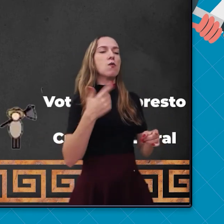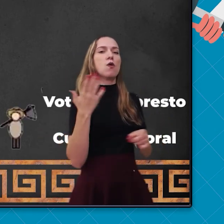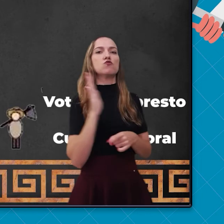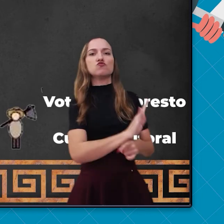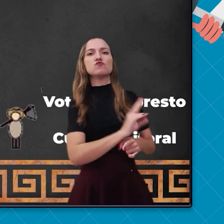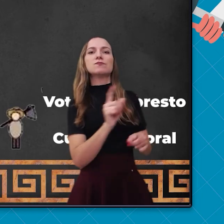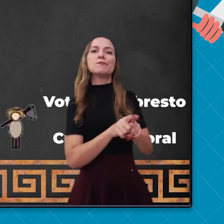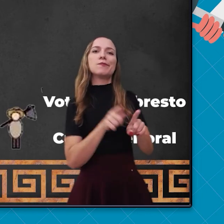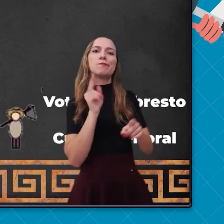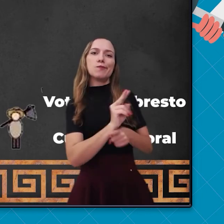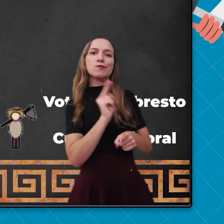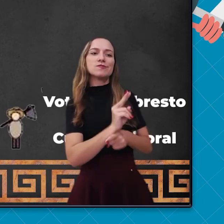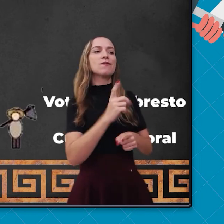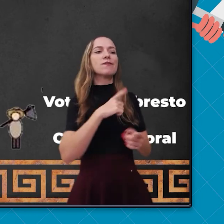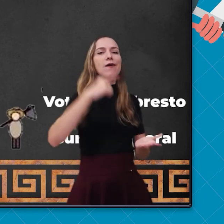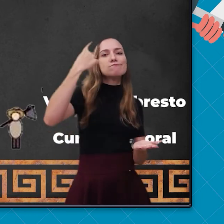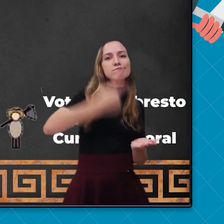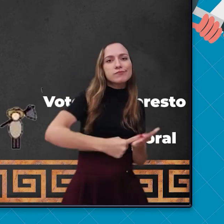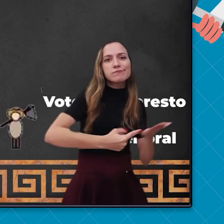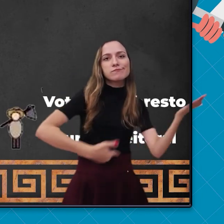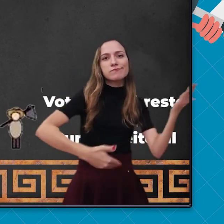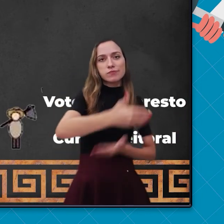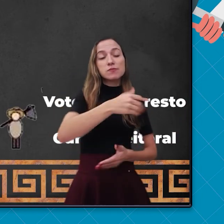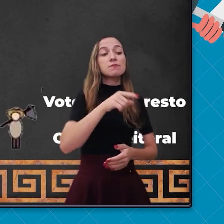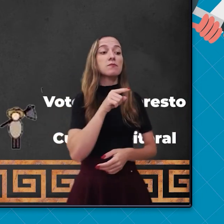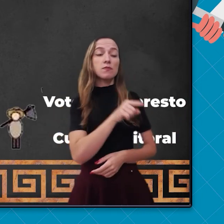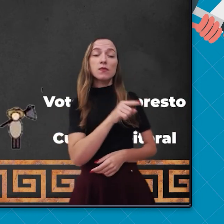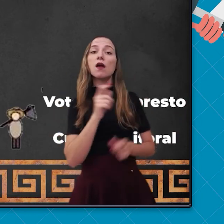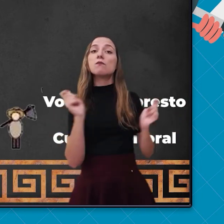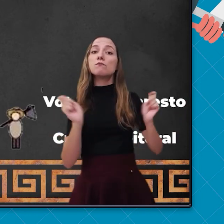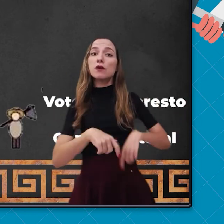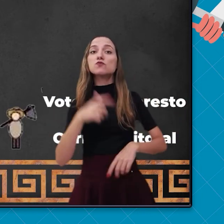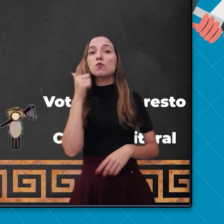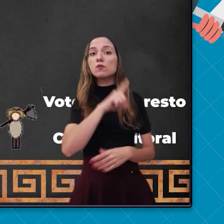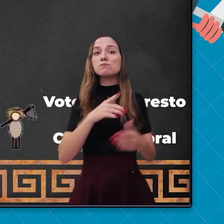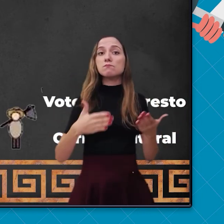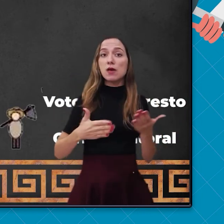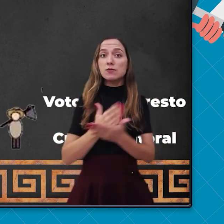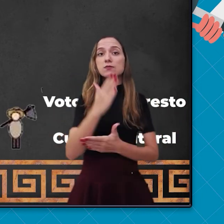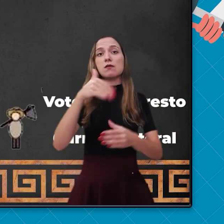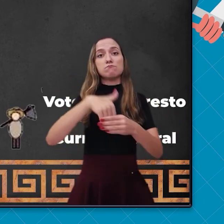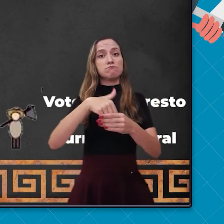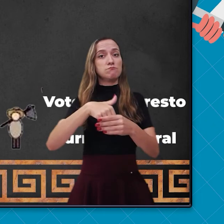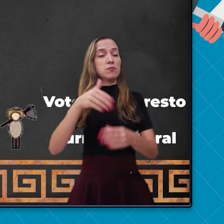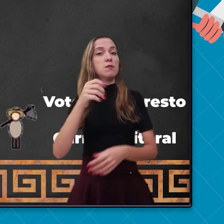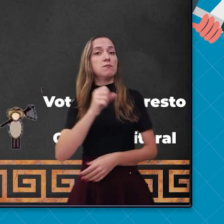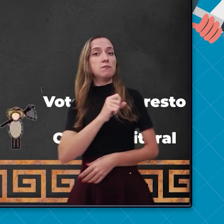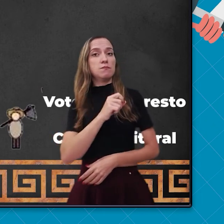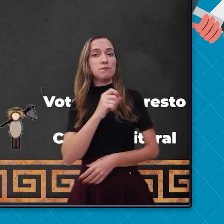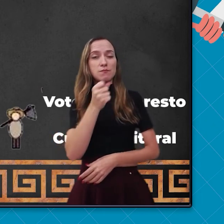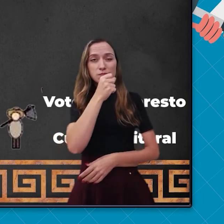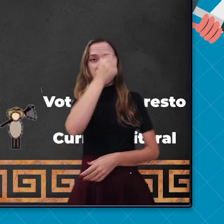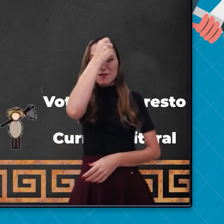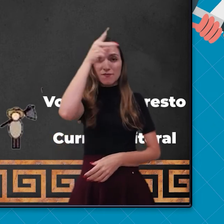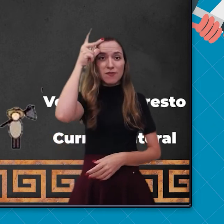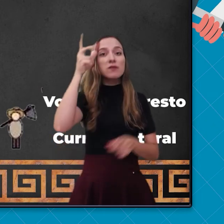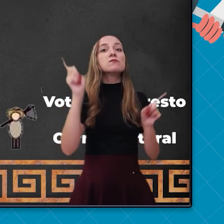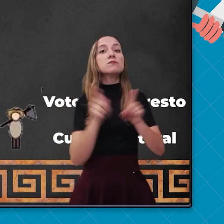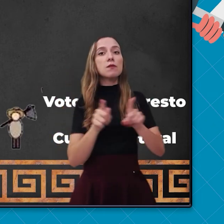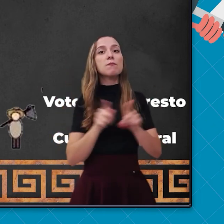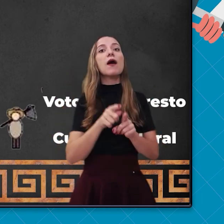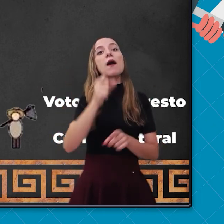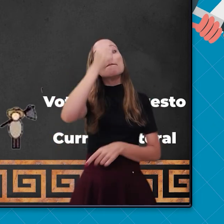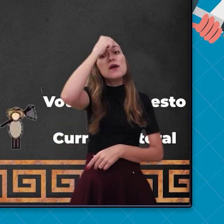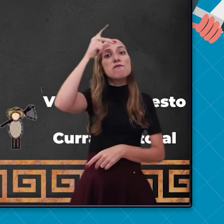favores e proteção. Eles ajudavam a eleger os prefeitos que devolviam benefícios e favores